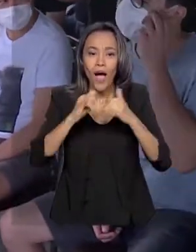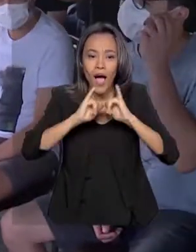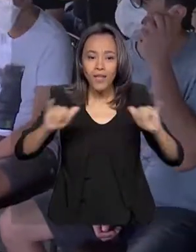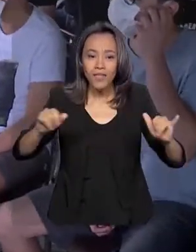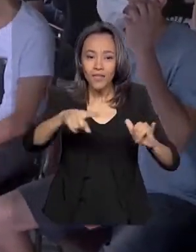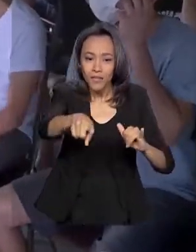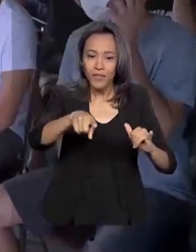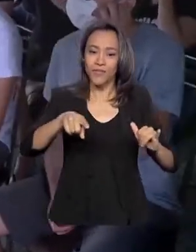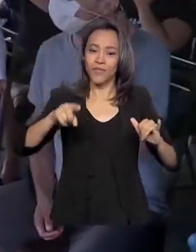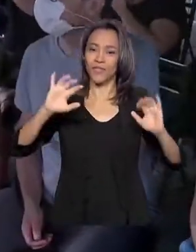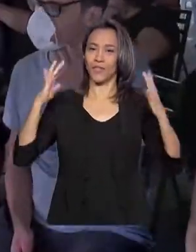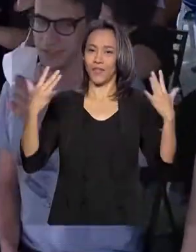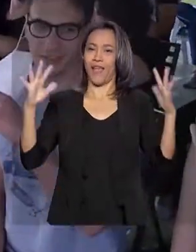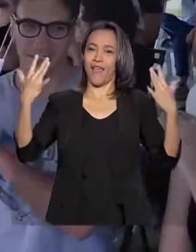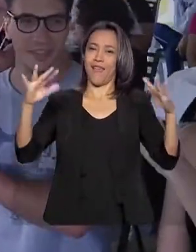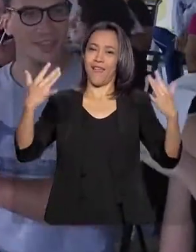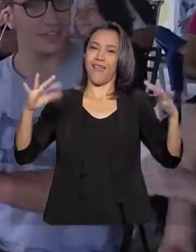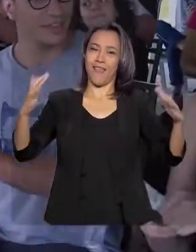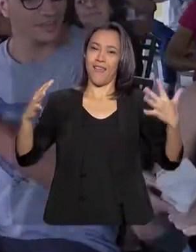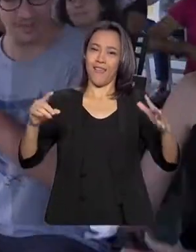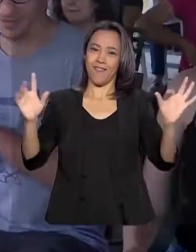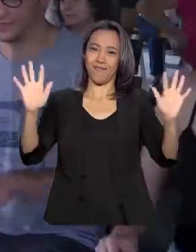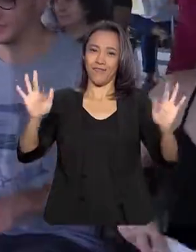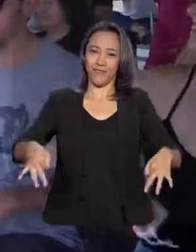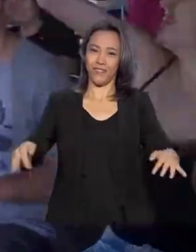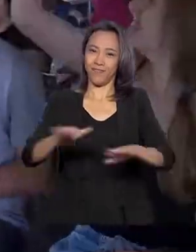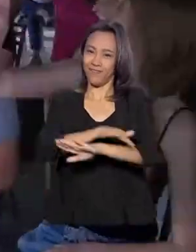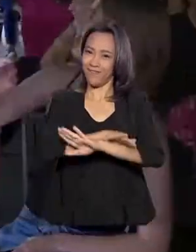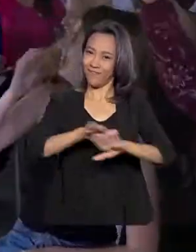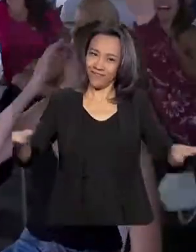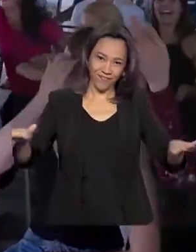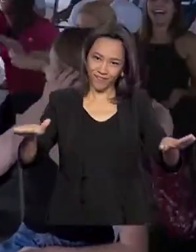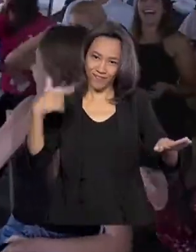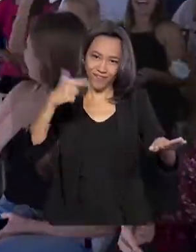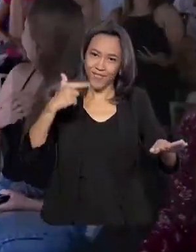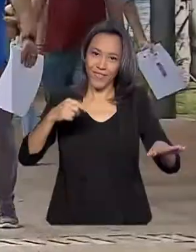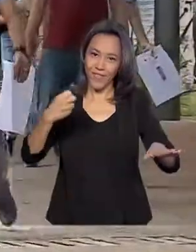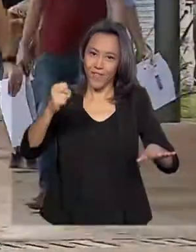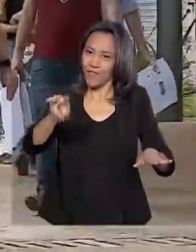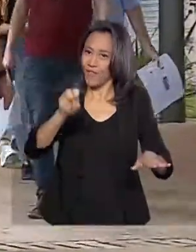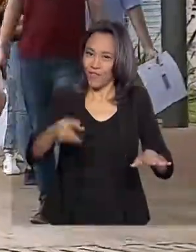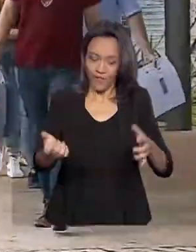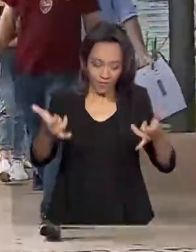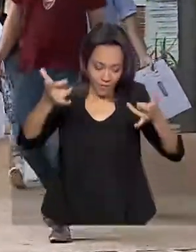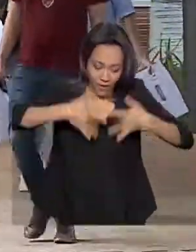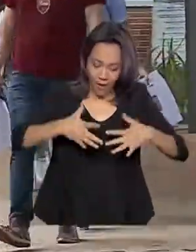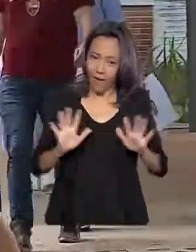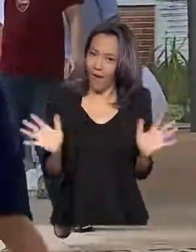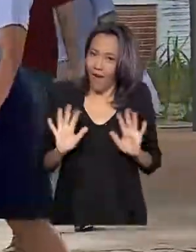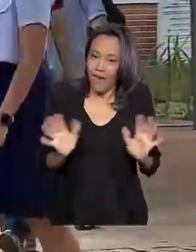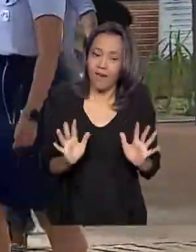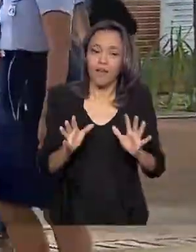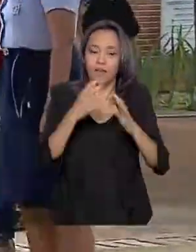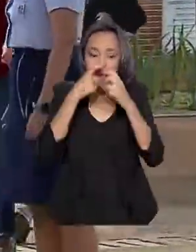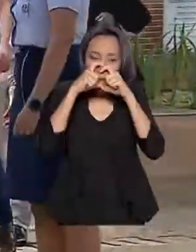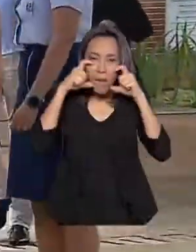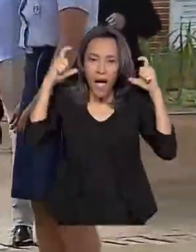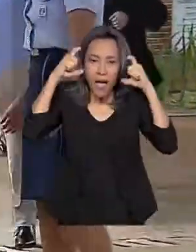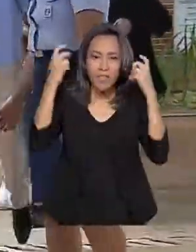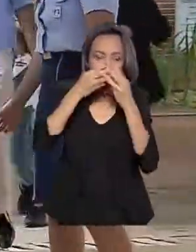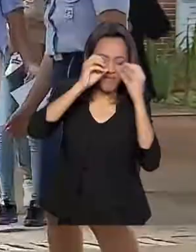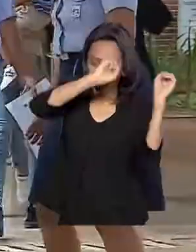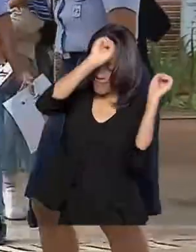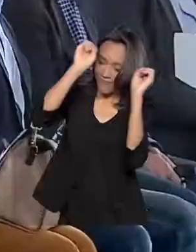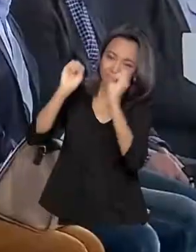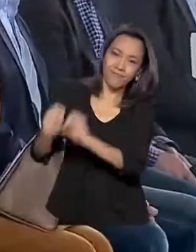pelos repatriados. E estamos livres disso. Livres das máscaras, depois de cumprirem um